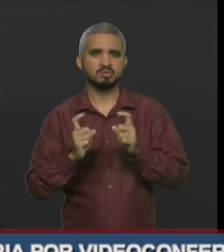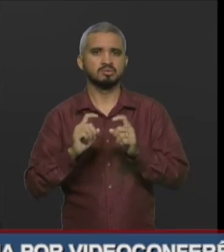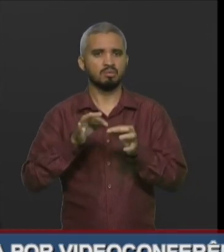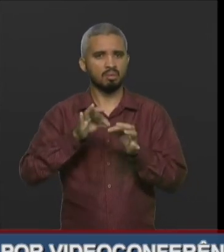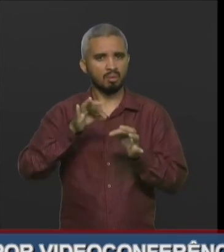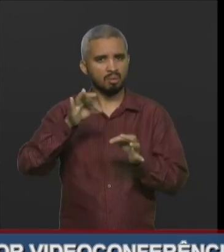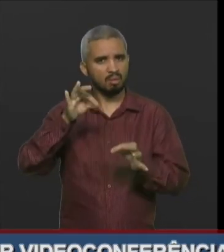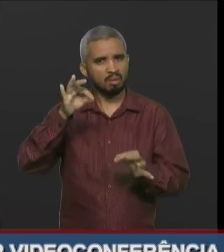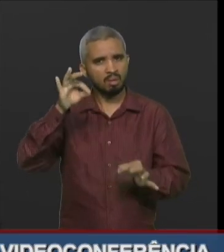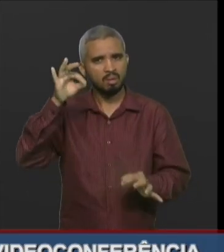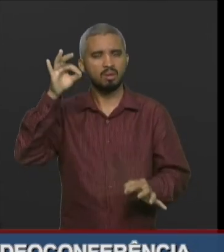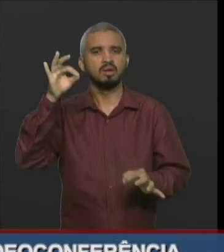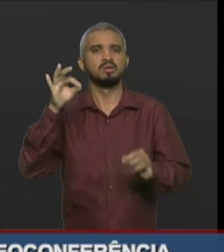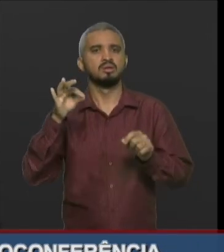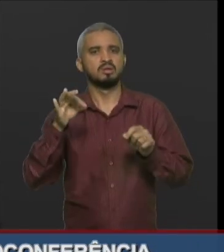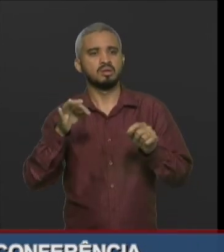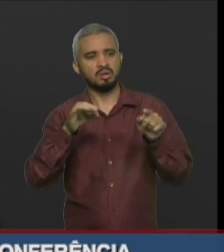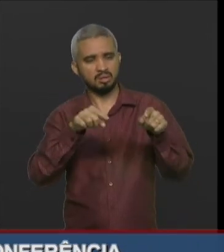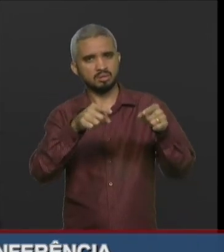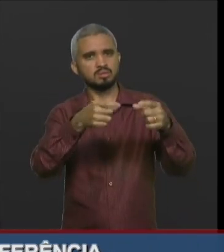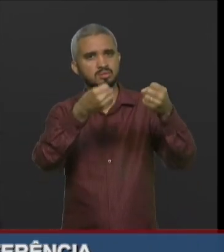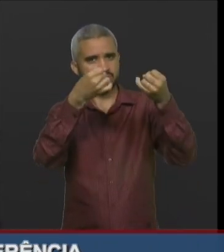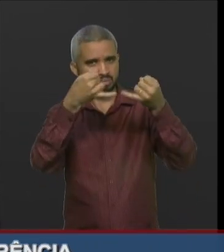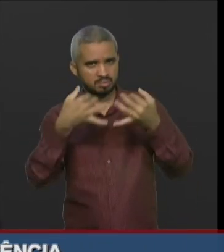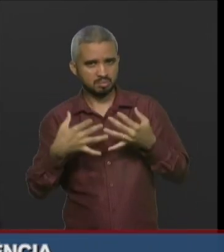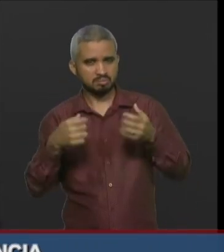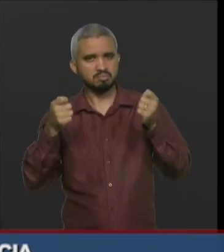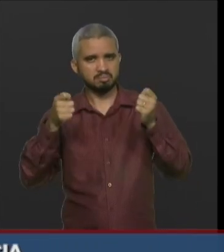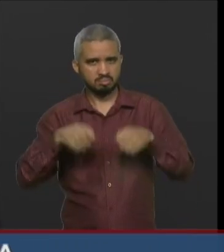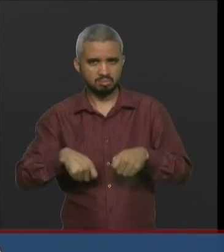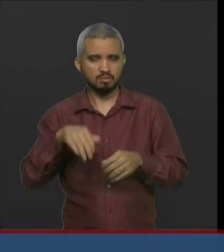que conduziram essa discussão e chega agora a ser votada. Meu voto é sim.